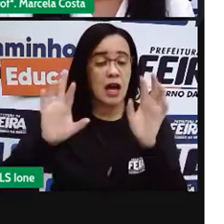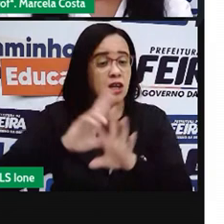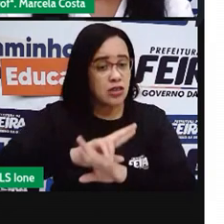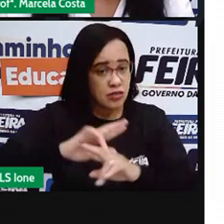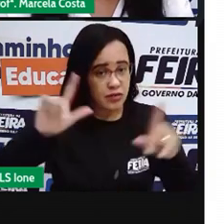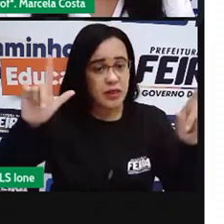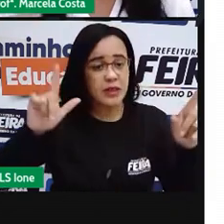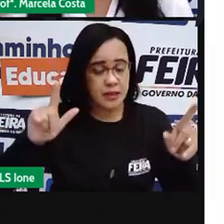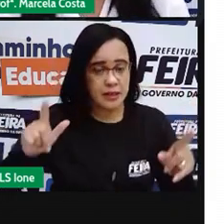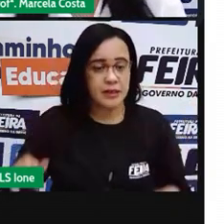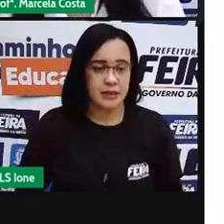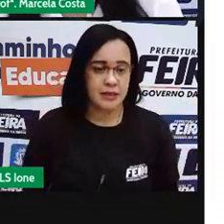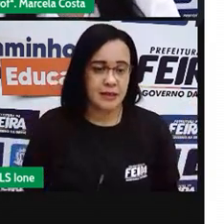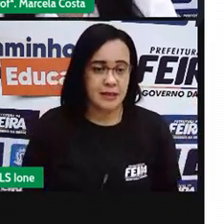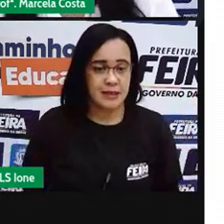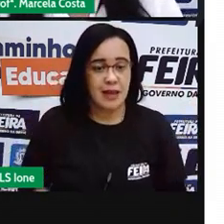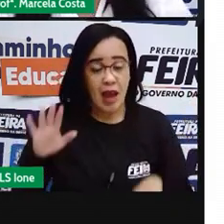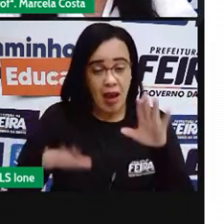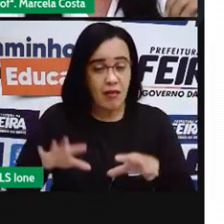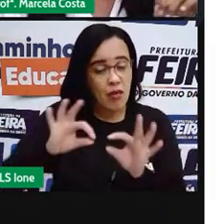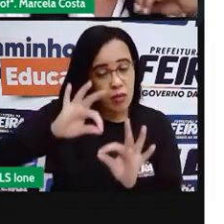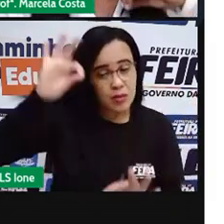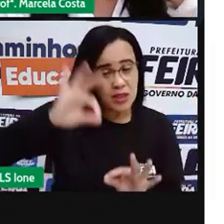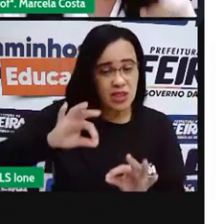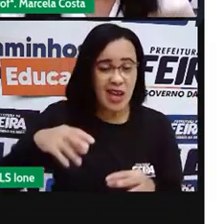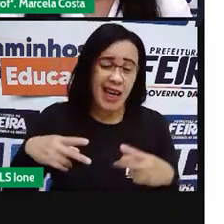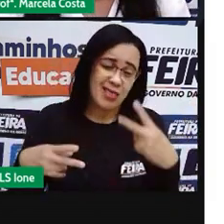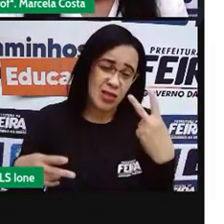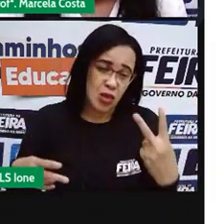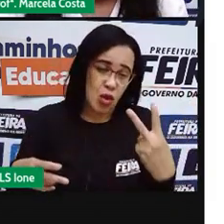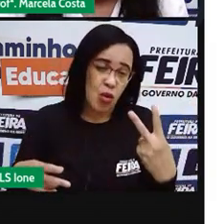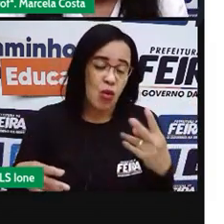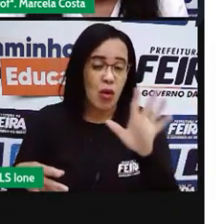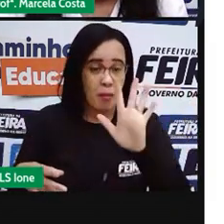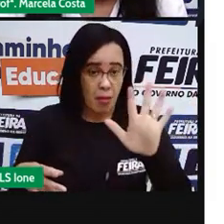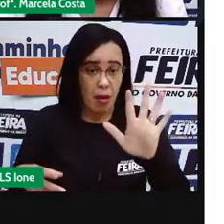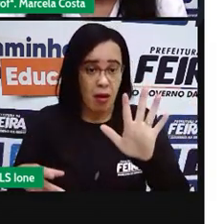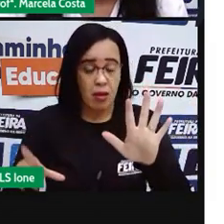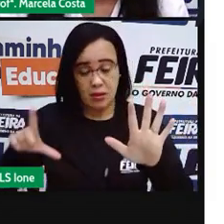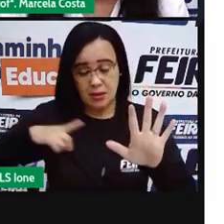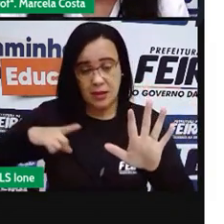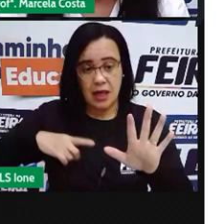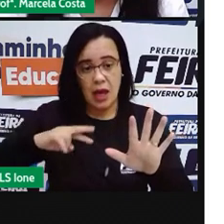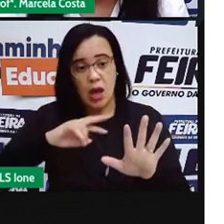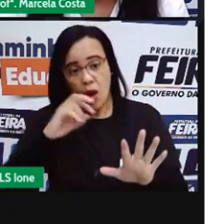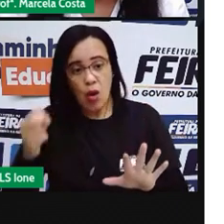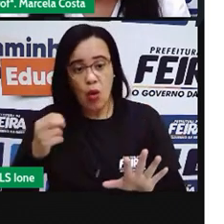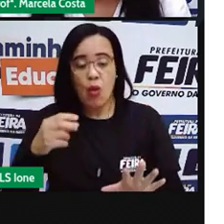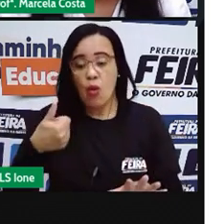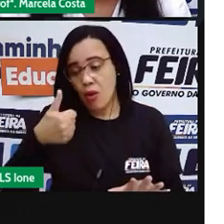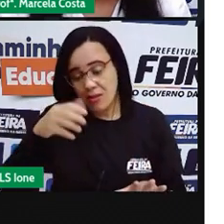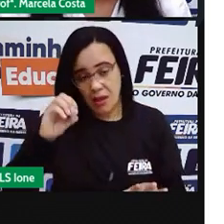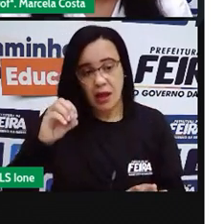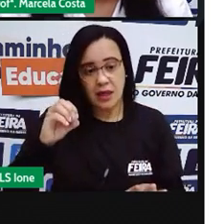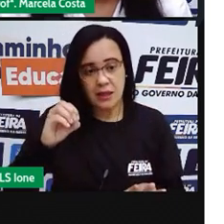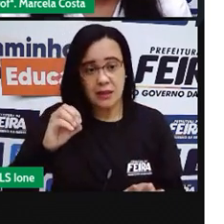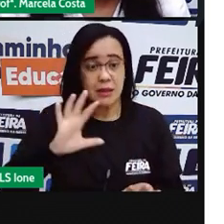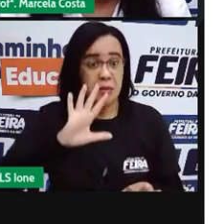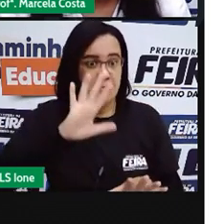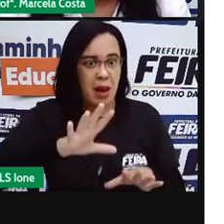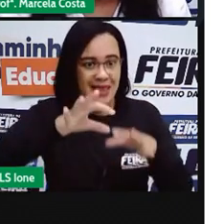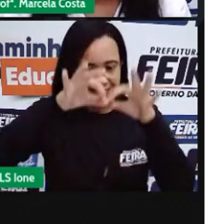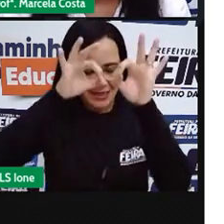tem dois palmos, tem dez palmos. Mas veja que não é uma medida